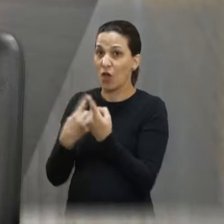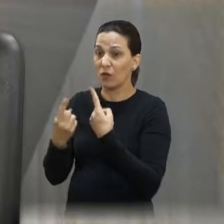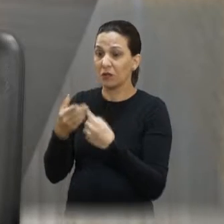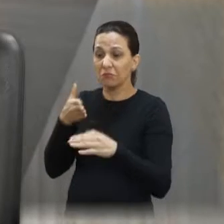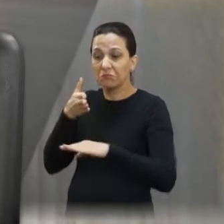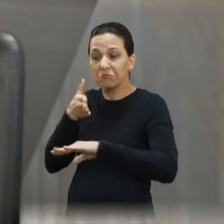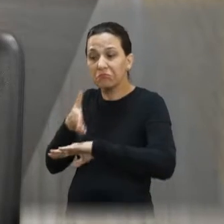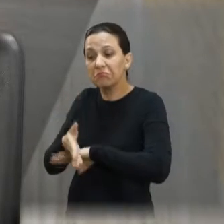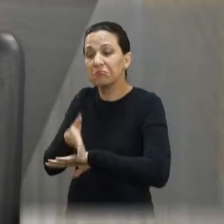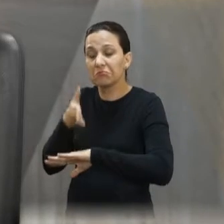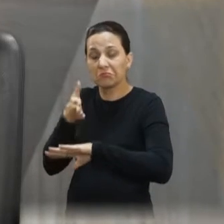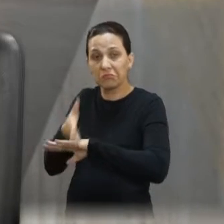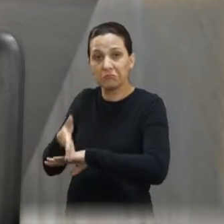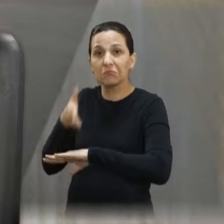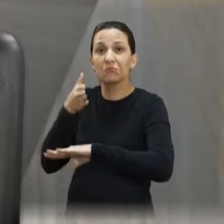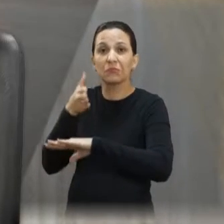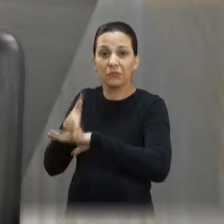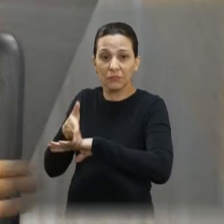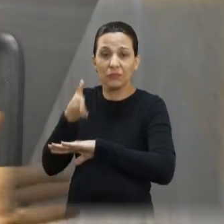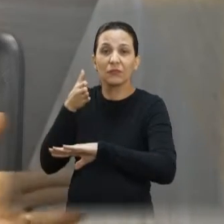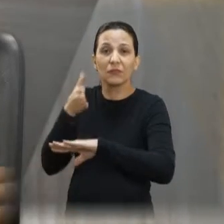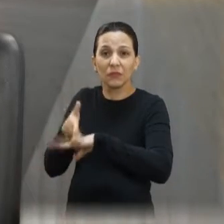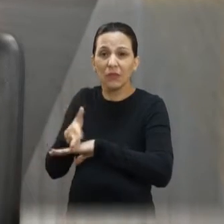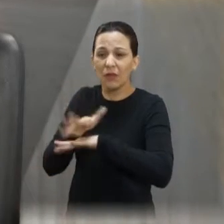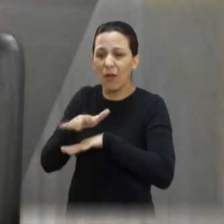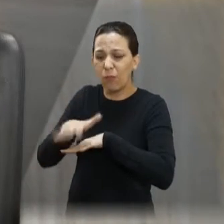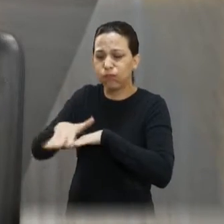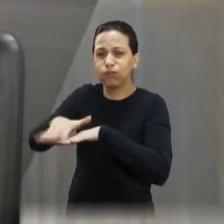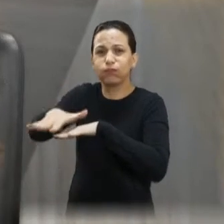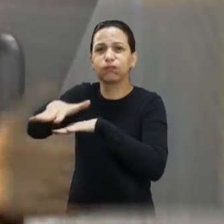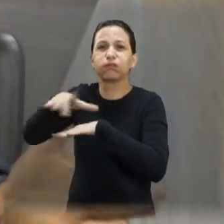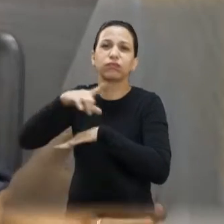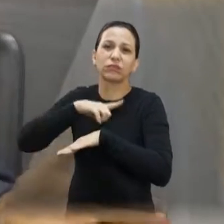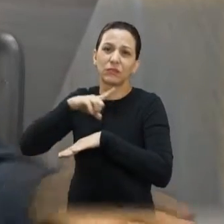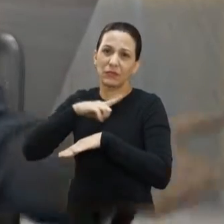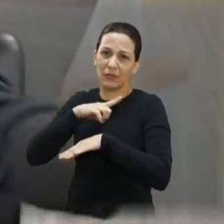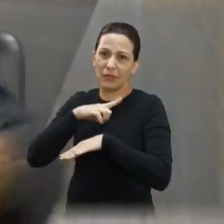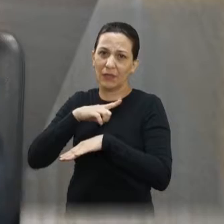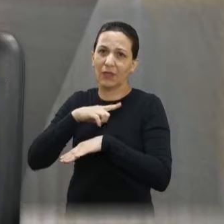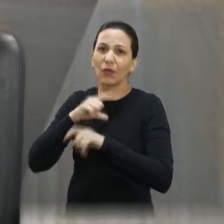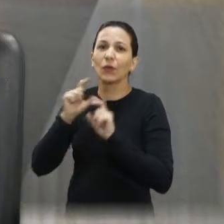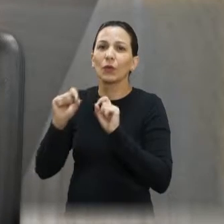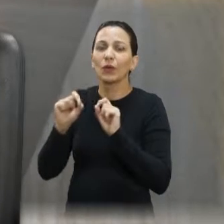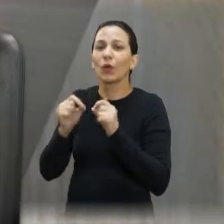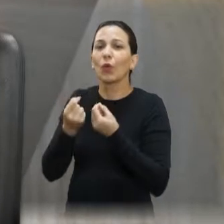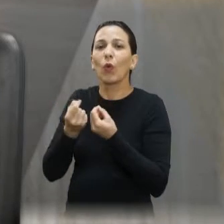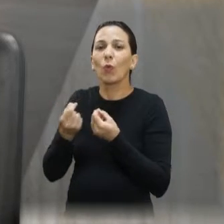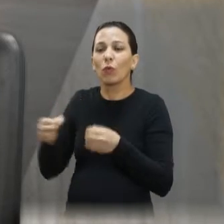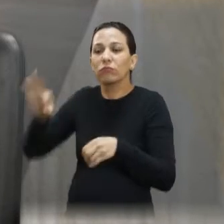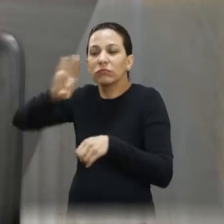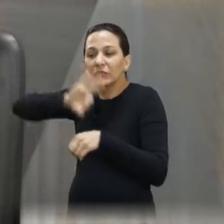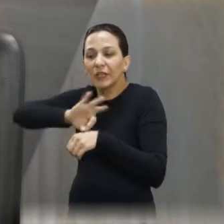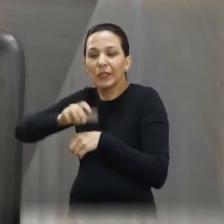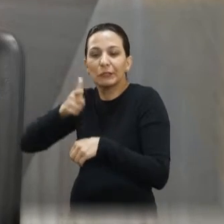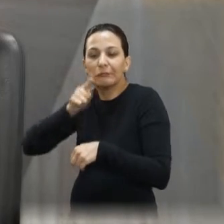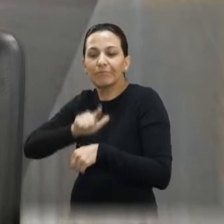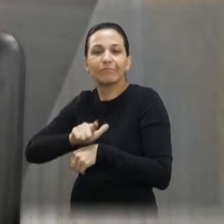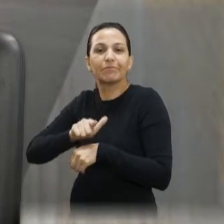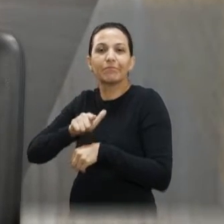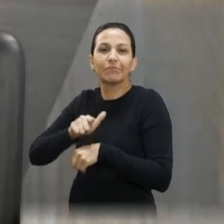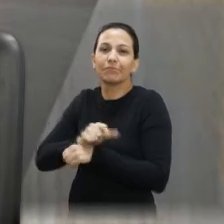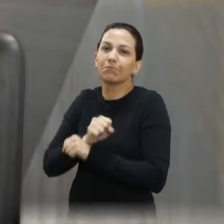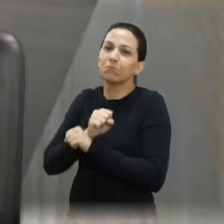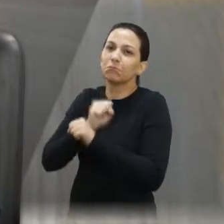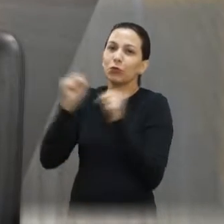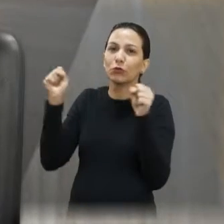acessar ali a rua Professor Dorival Alves, em frente ao Central Parque, não vai fazer aquele caminho para vir para o centro. Ninguém estava transitando mais ali, não tinha